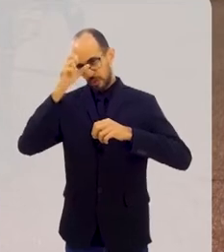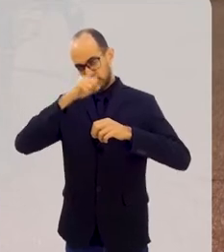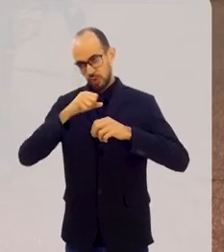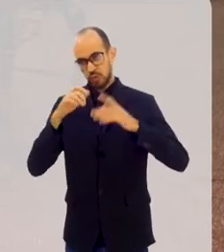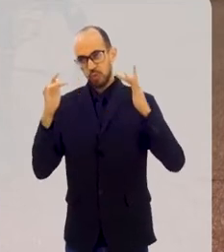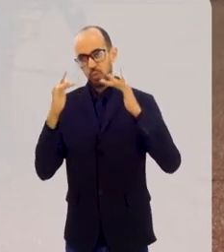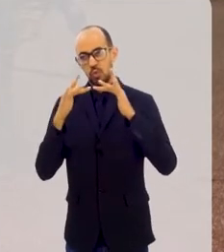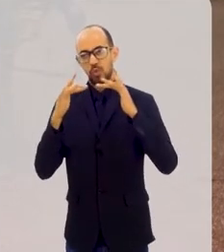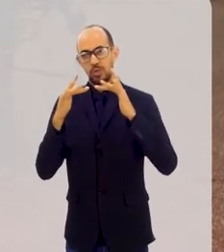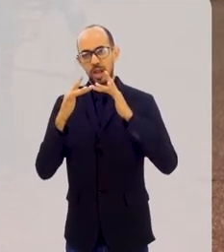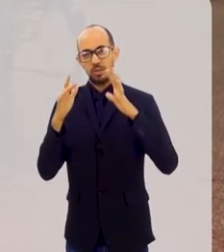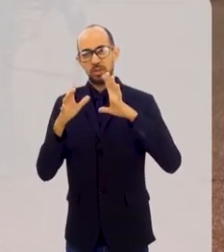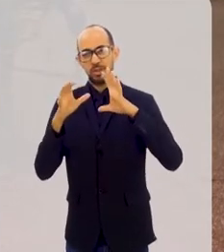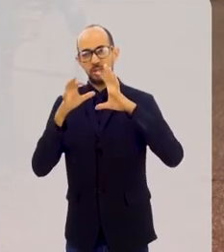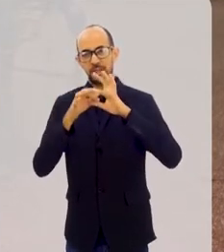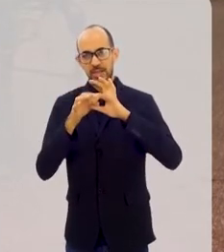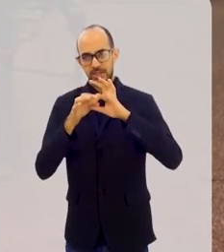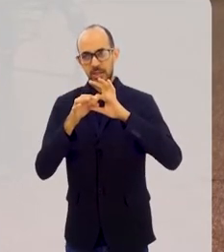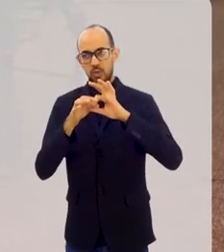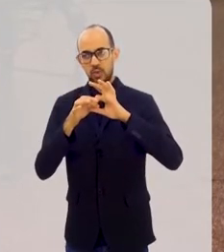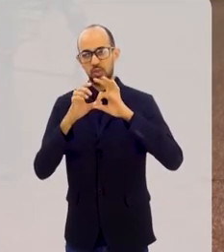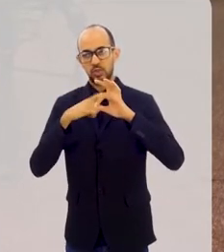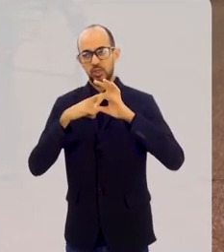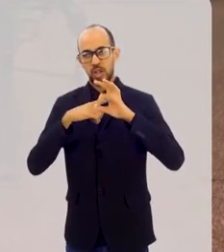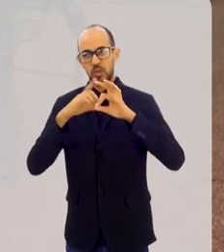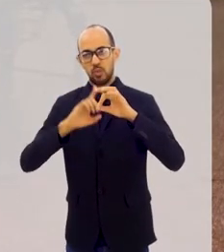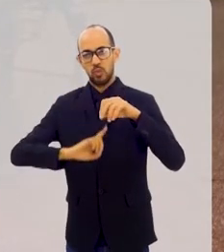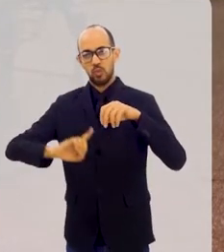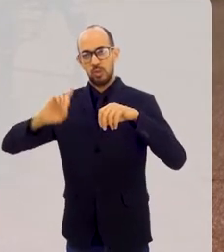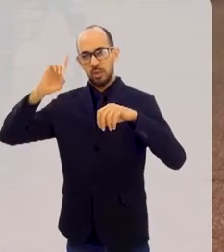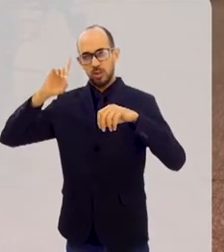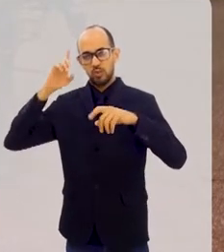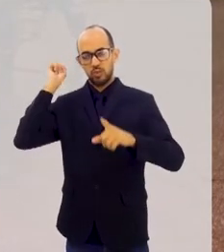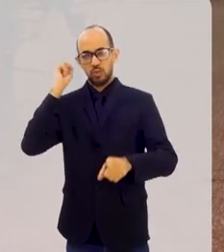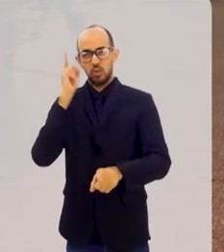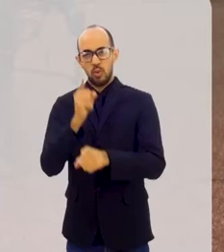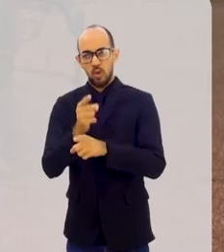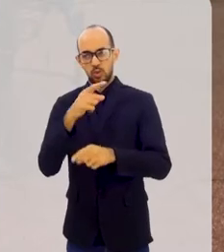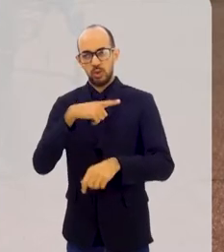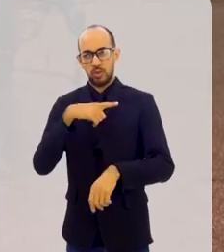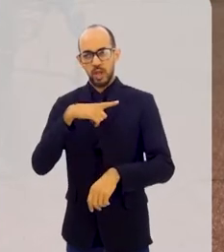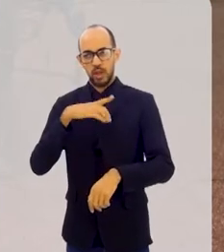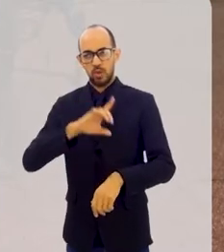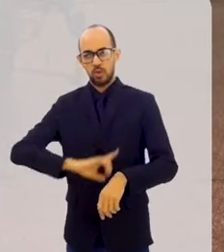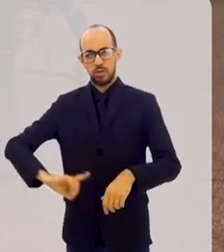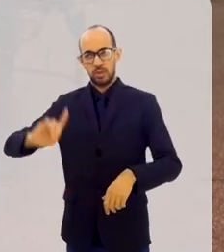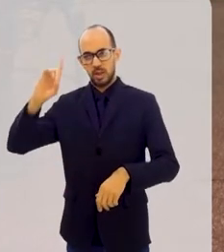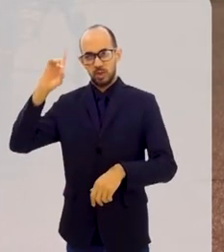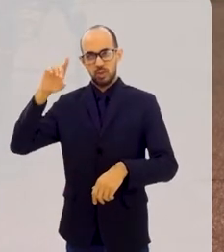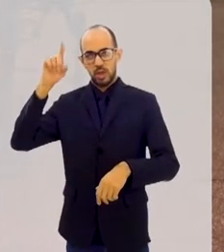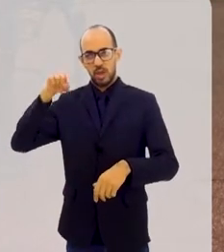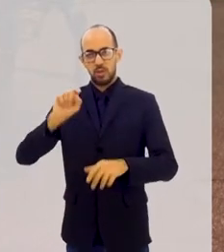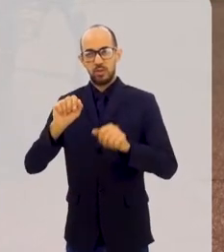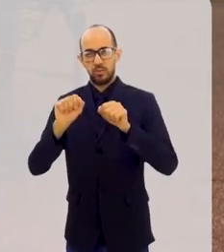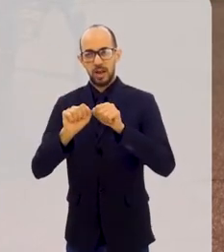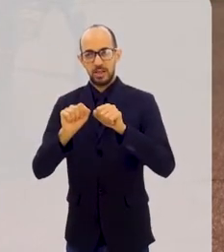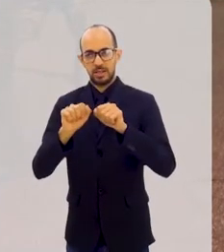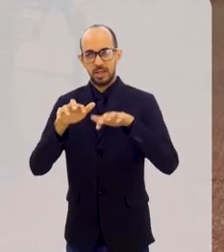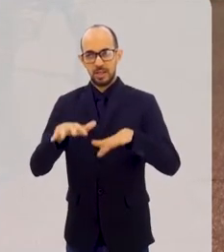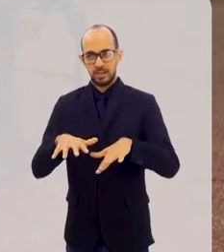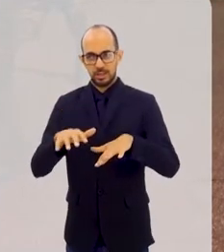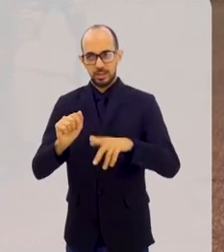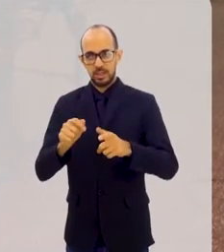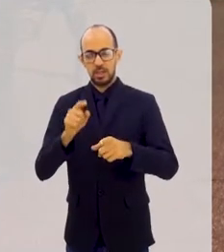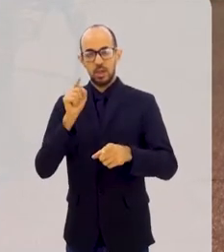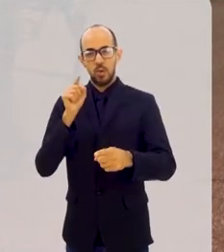Com o contato, a ligação que eu tive com Deus. Os encontros que eu tive com Deus. Isso me faz ter essa convicção.